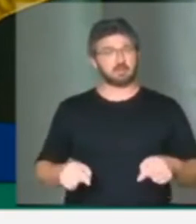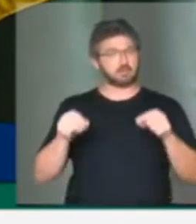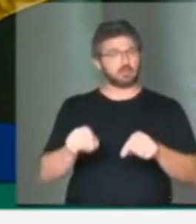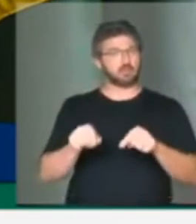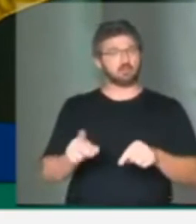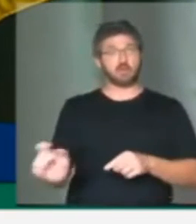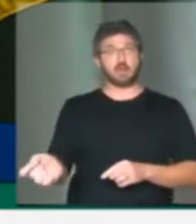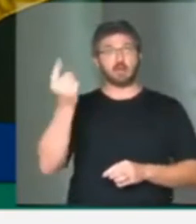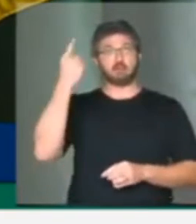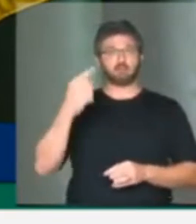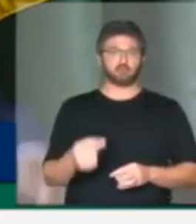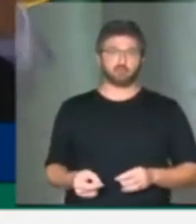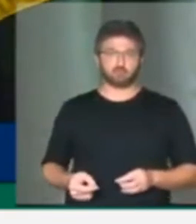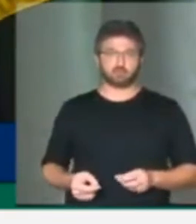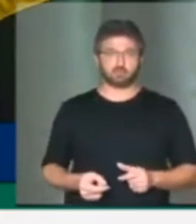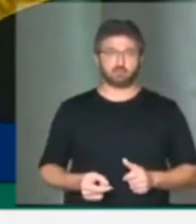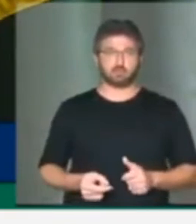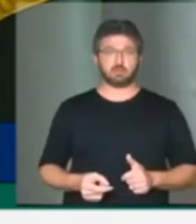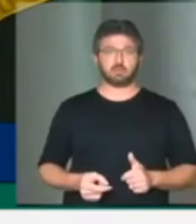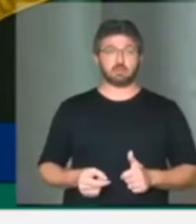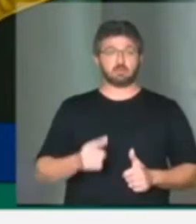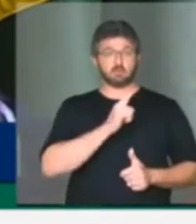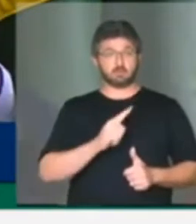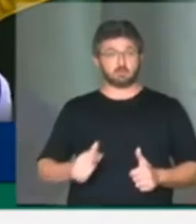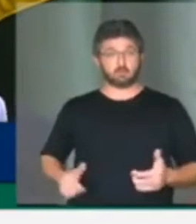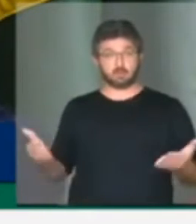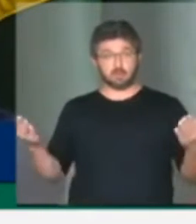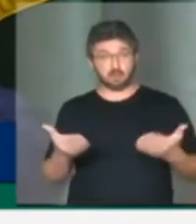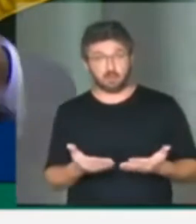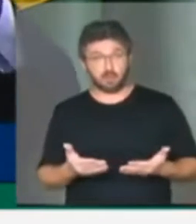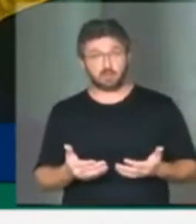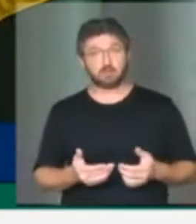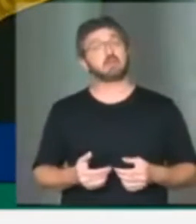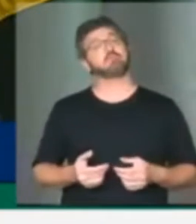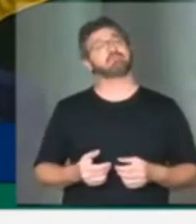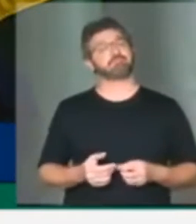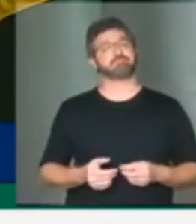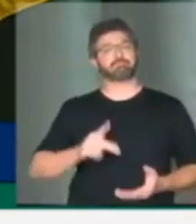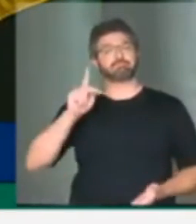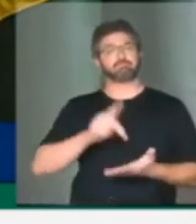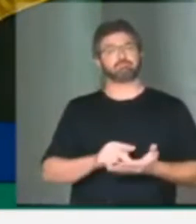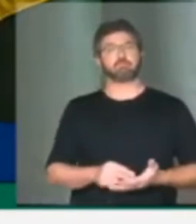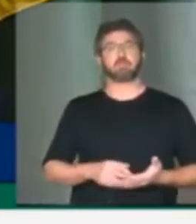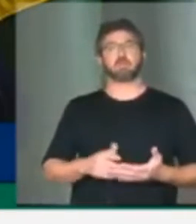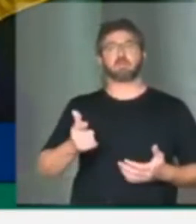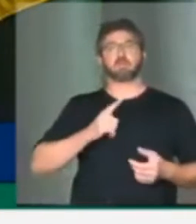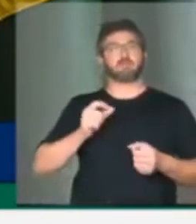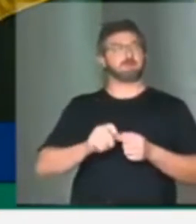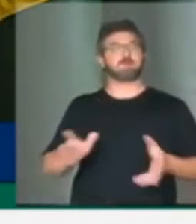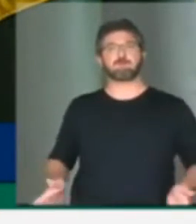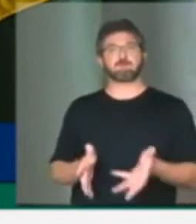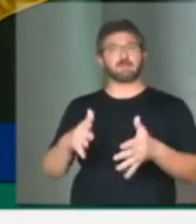absurdo o que está acontecendo. E esse governo é um governo que agora insufla uma